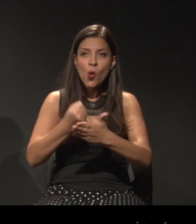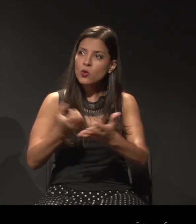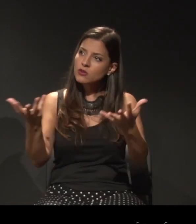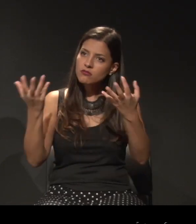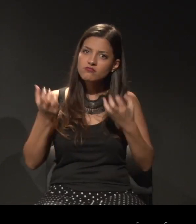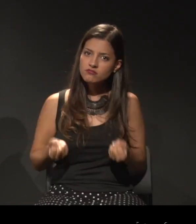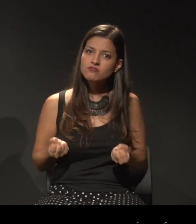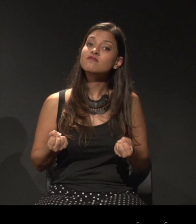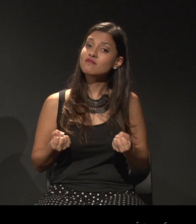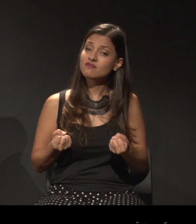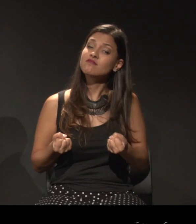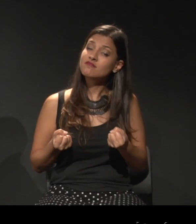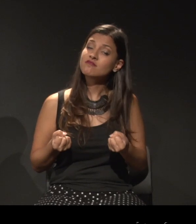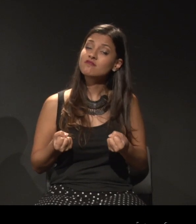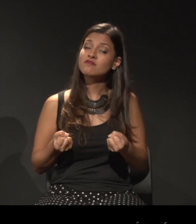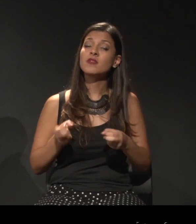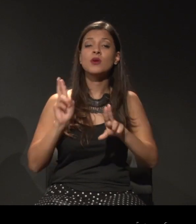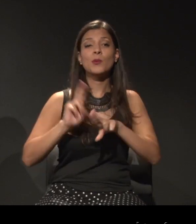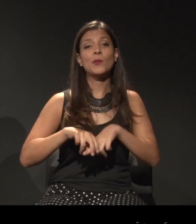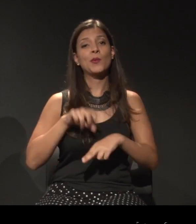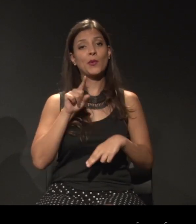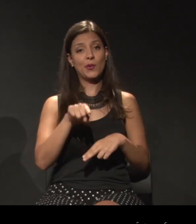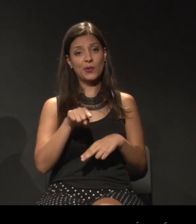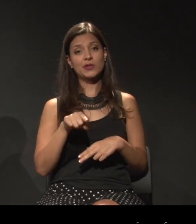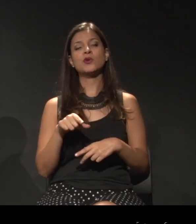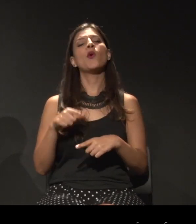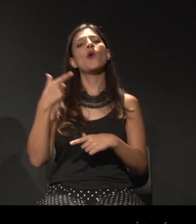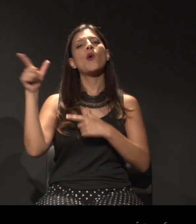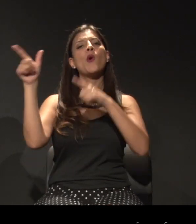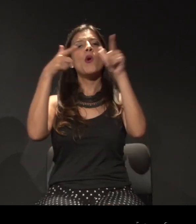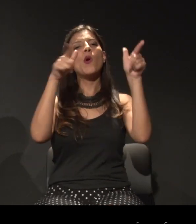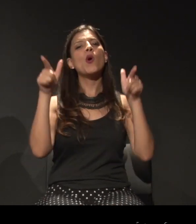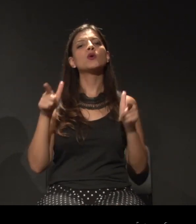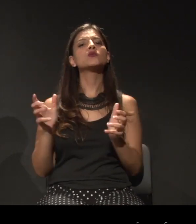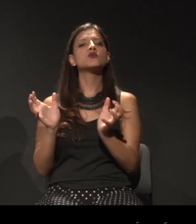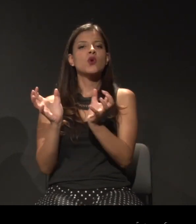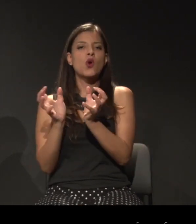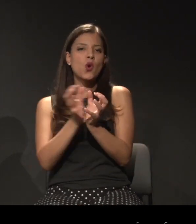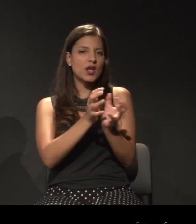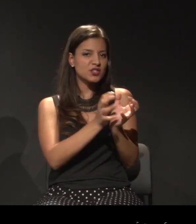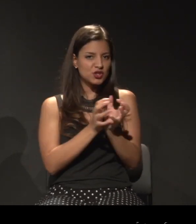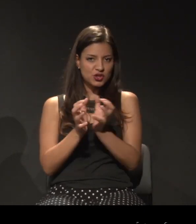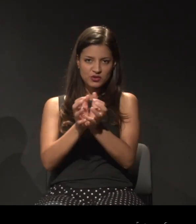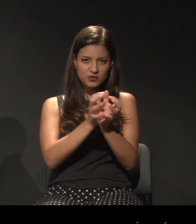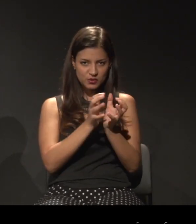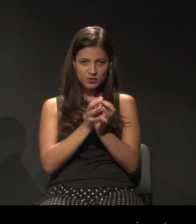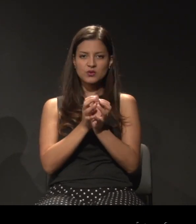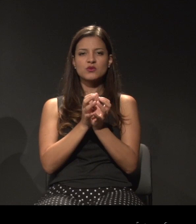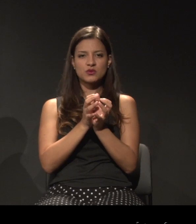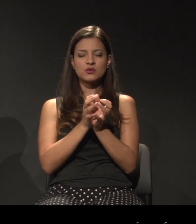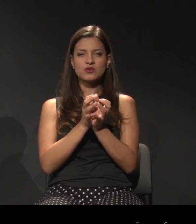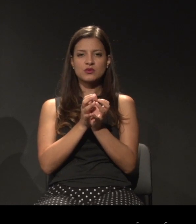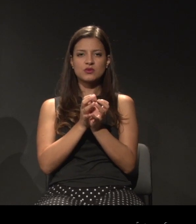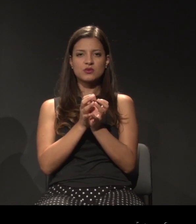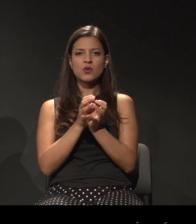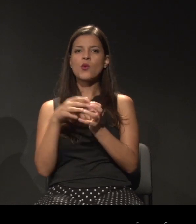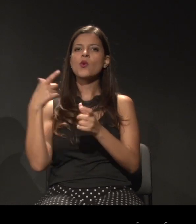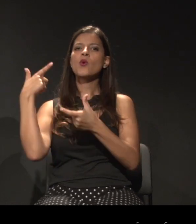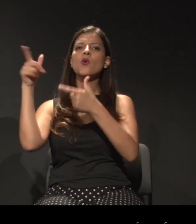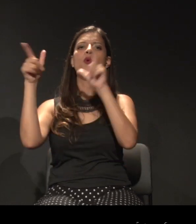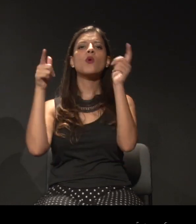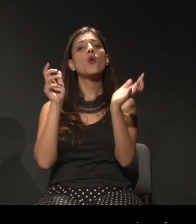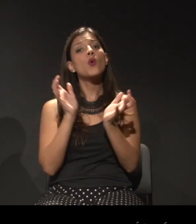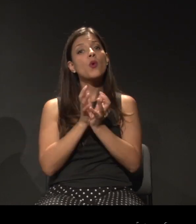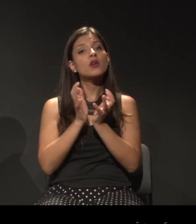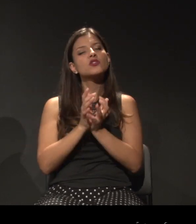E, por essa razão, outros coletivos que tinham... Que eu vou citar mais no final. Outros coletivos